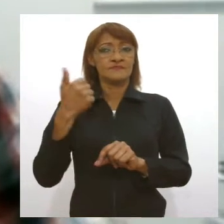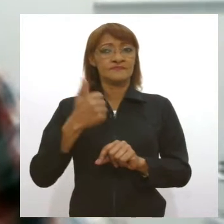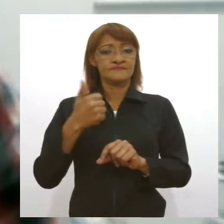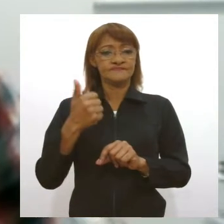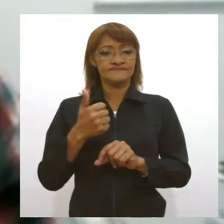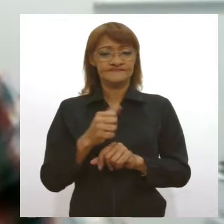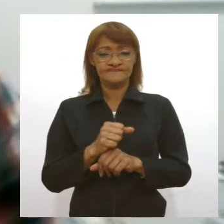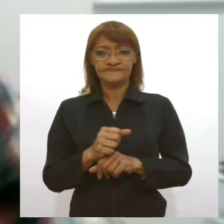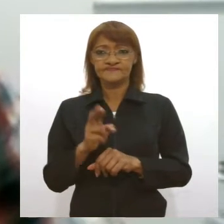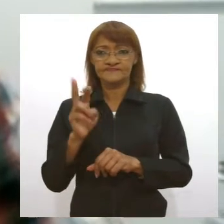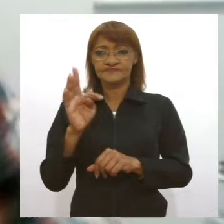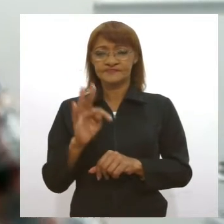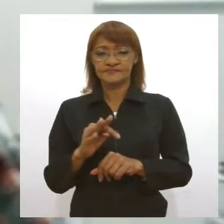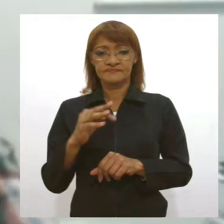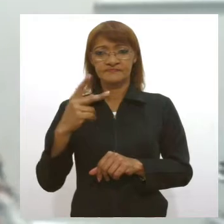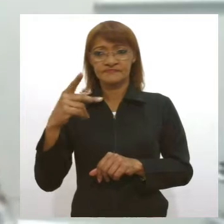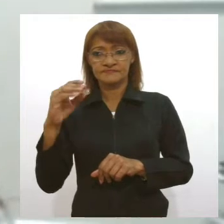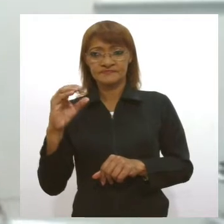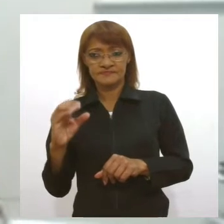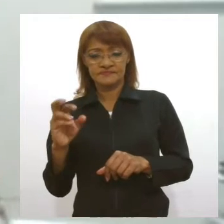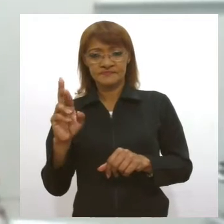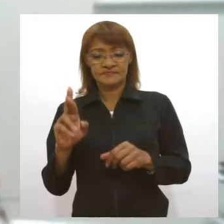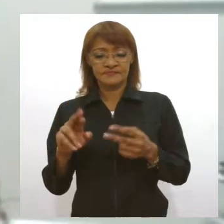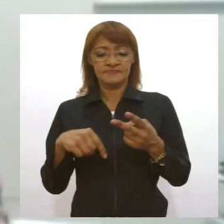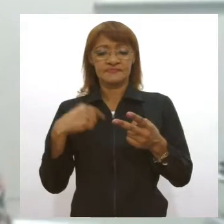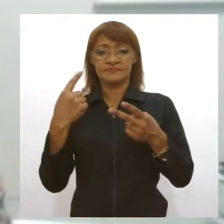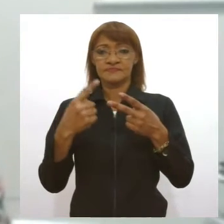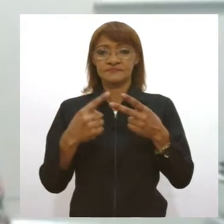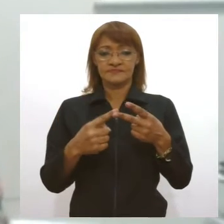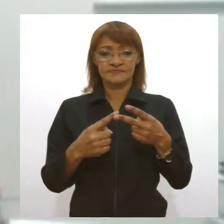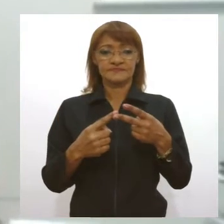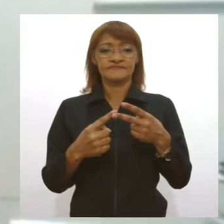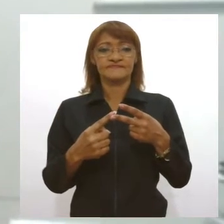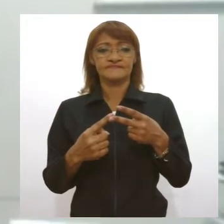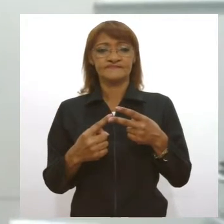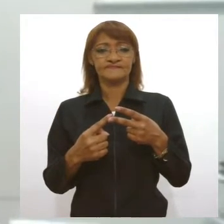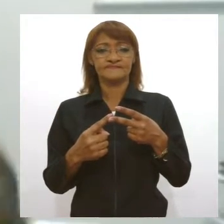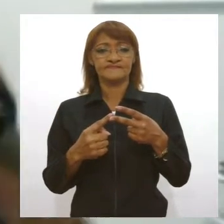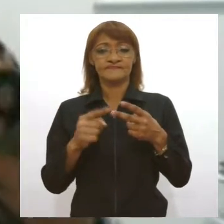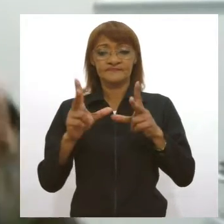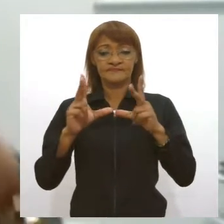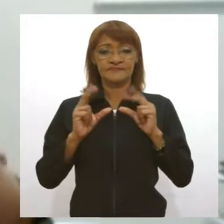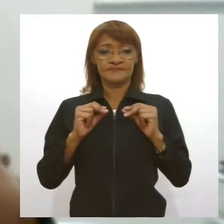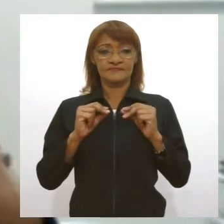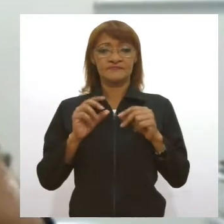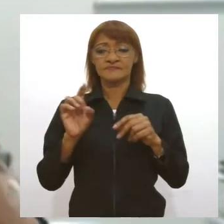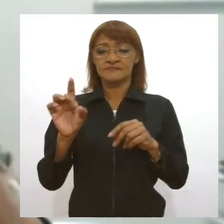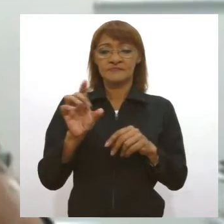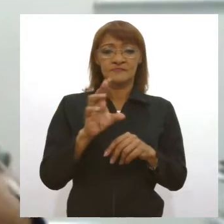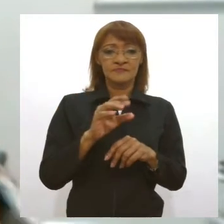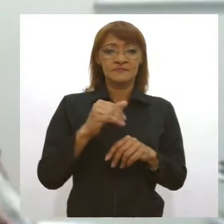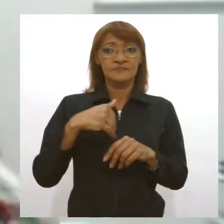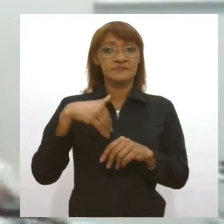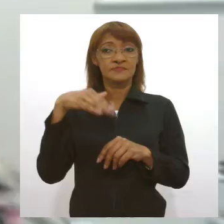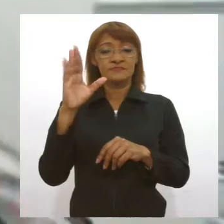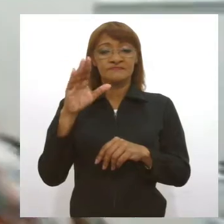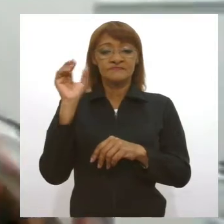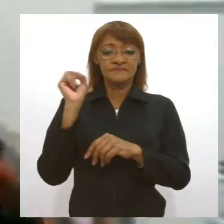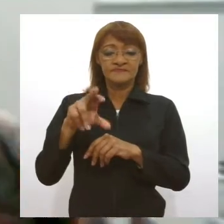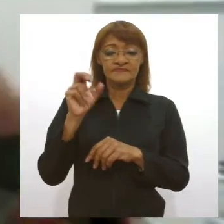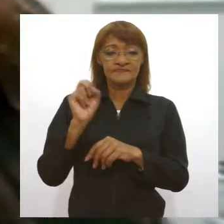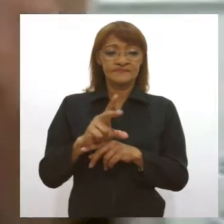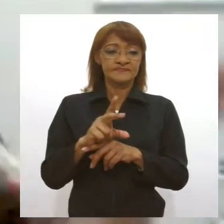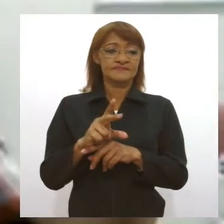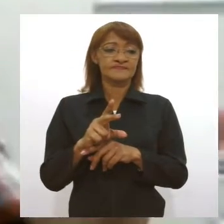-PCR em tempo real. Depois, dessas amostras, aquelas que têm maior carga viral, elas